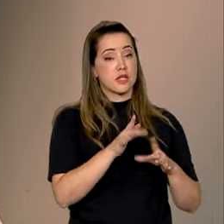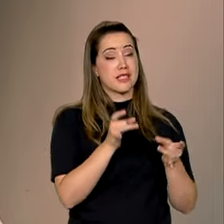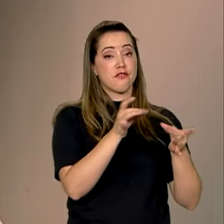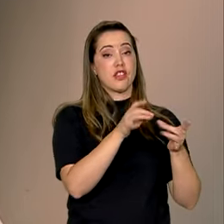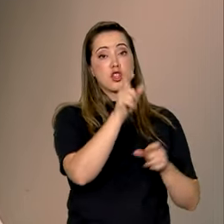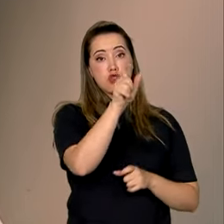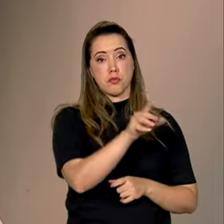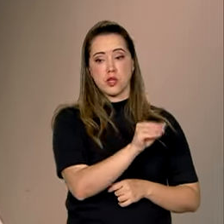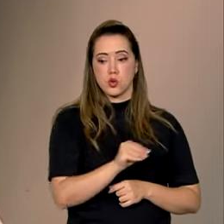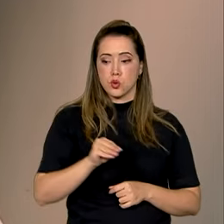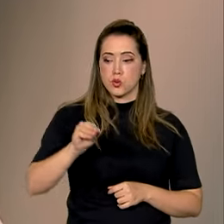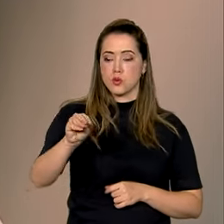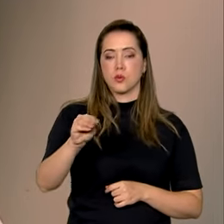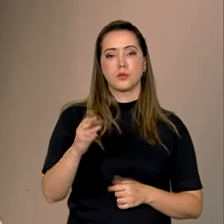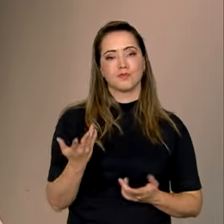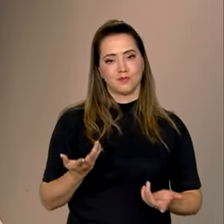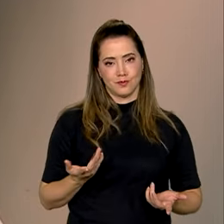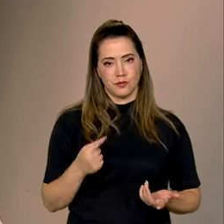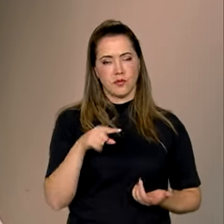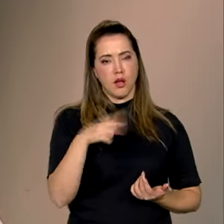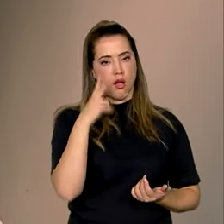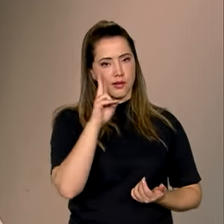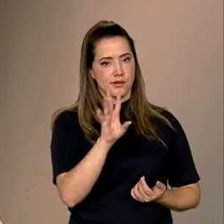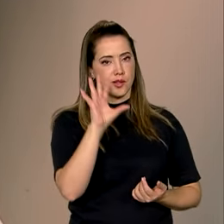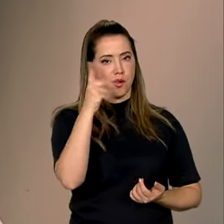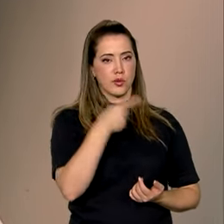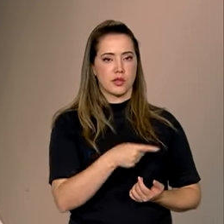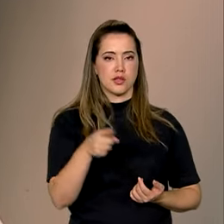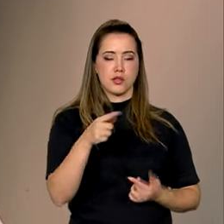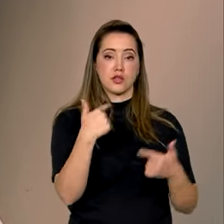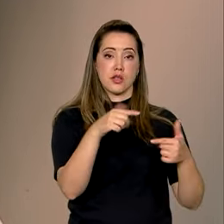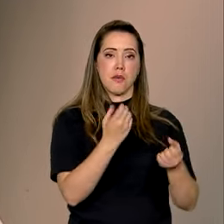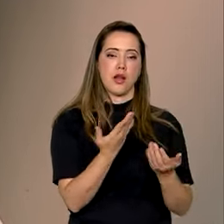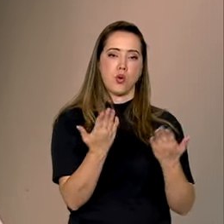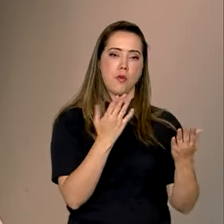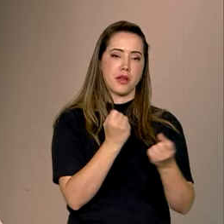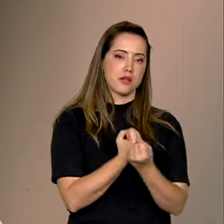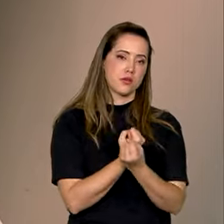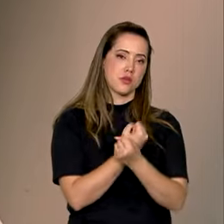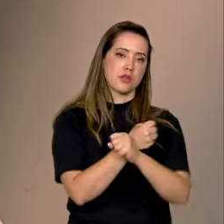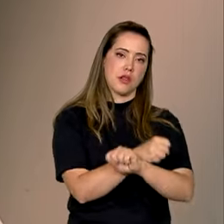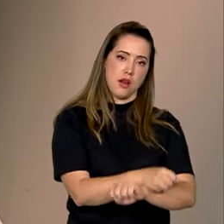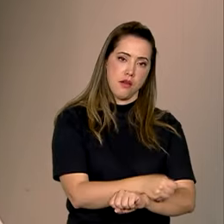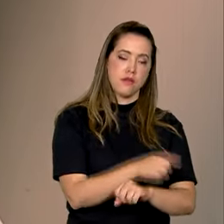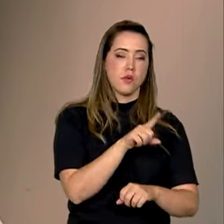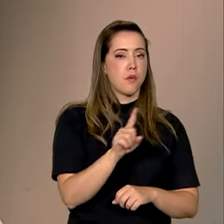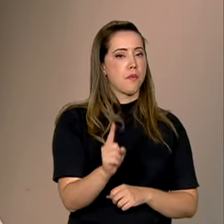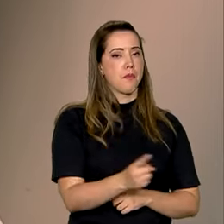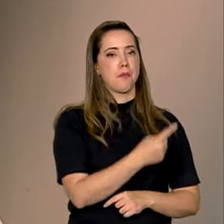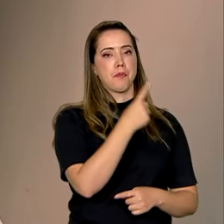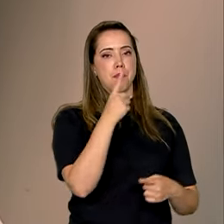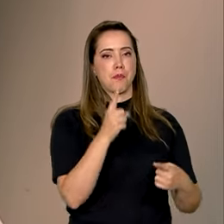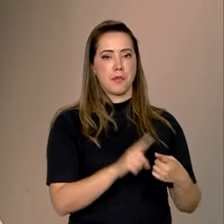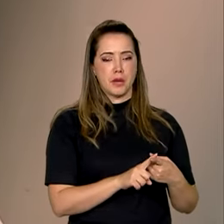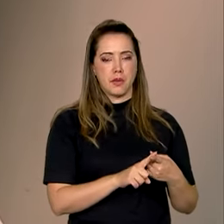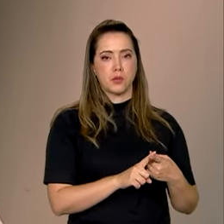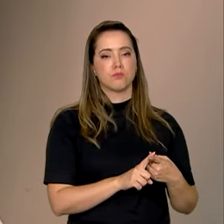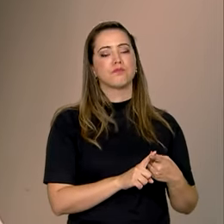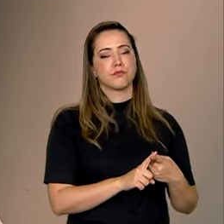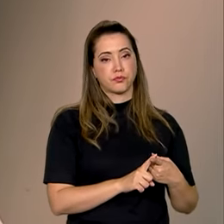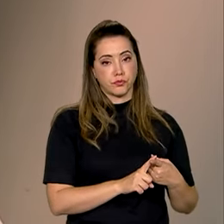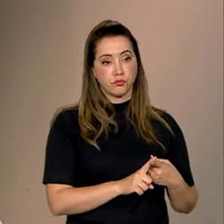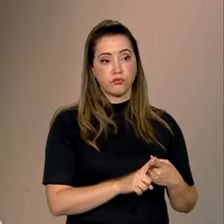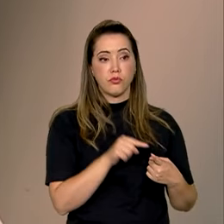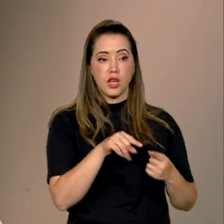propriamente a intermediação de mão de obra, e aí você vai acontecer esse caso do trabalho escravo. Então, o primeiro ponto é esse, a questão realmente da recuperação